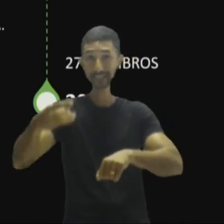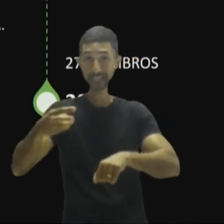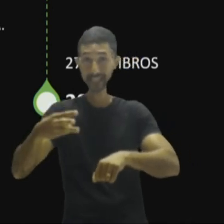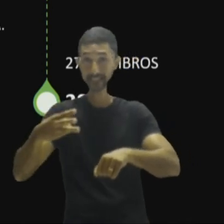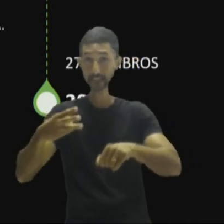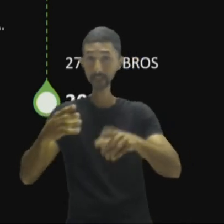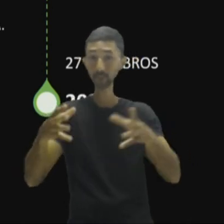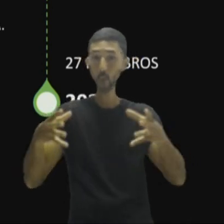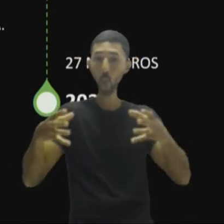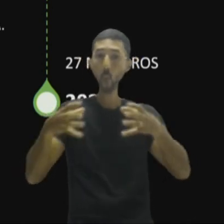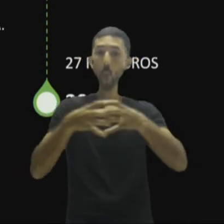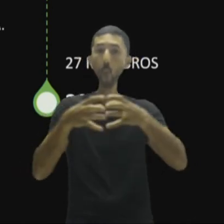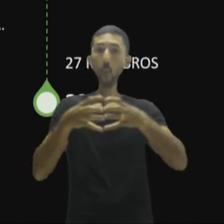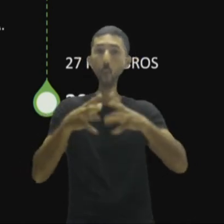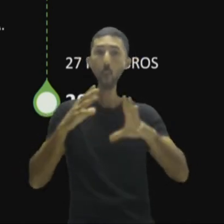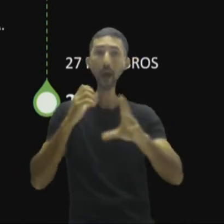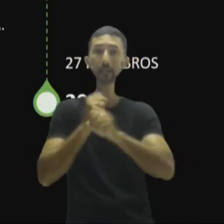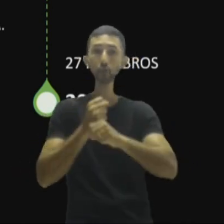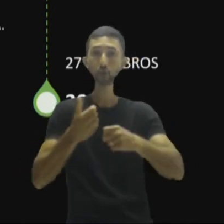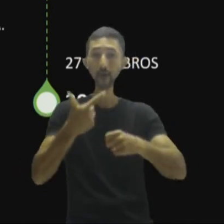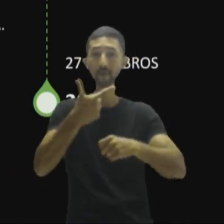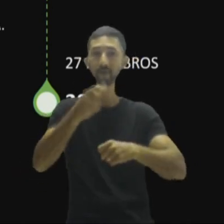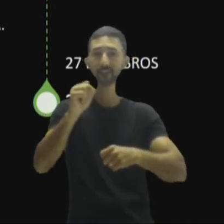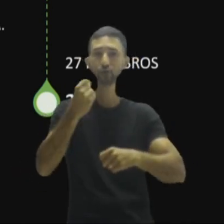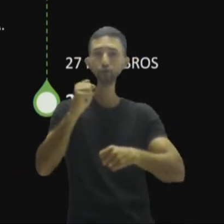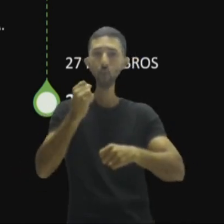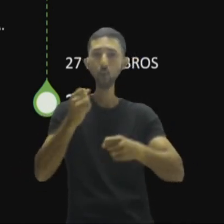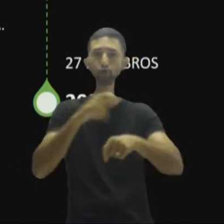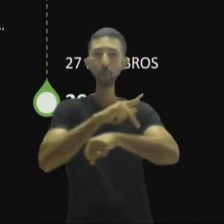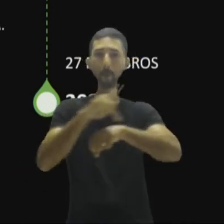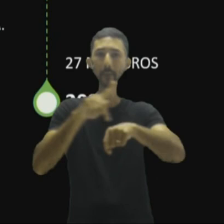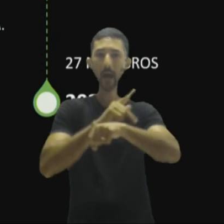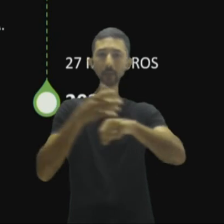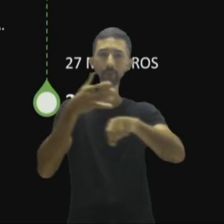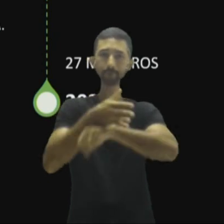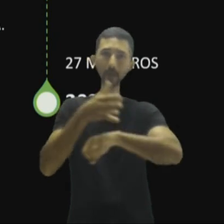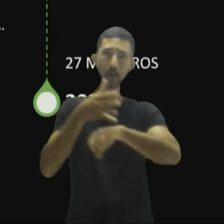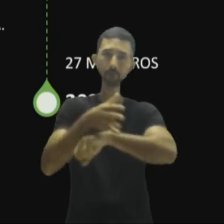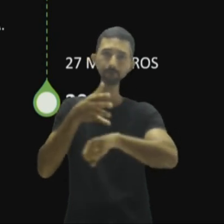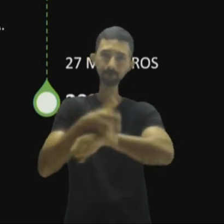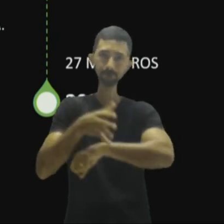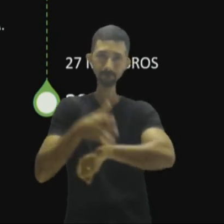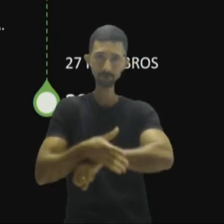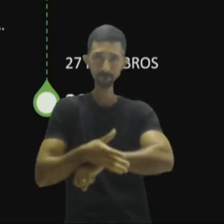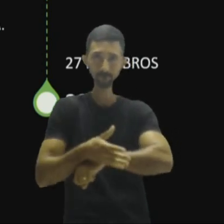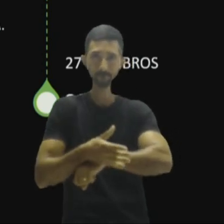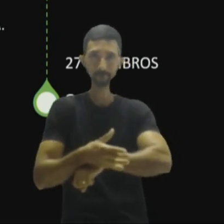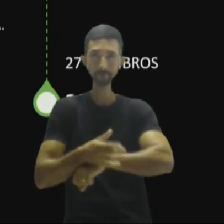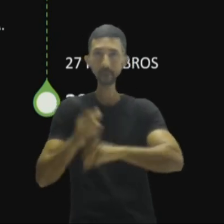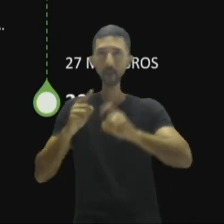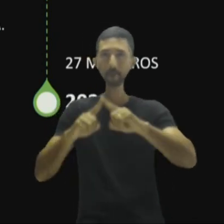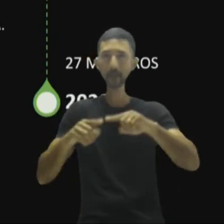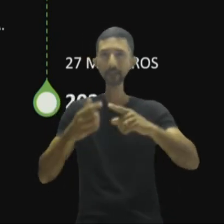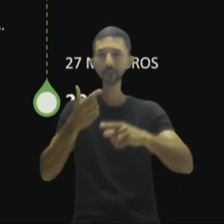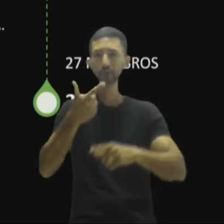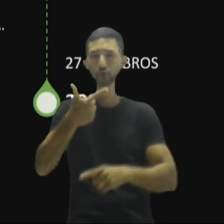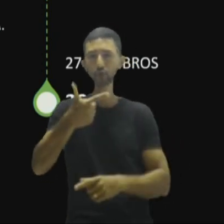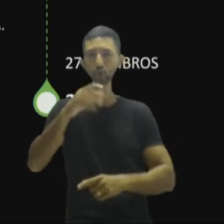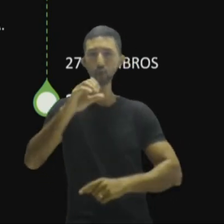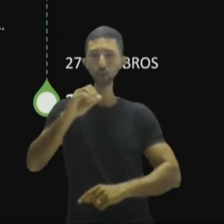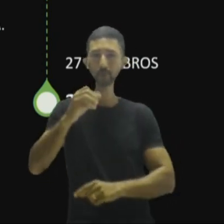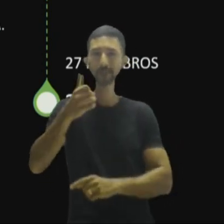28 países dentro da União Europeia. Só que em 2017